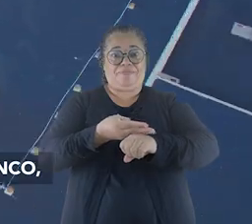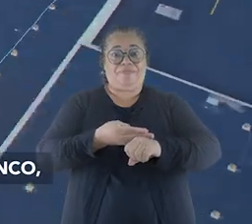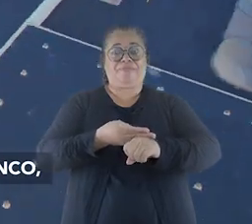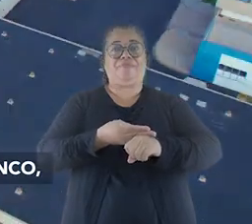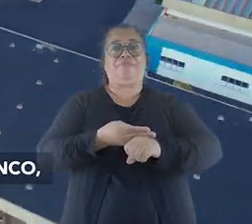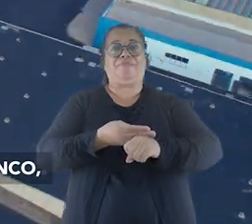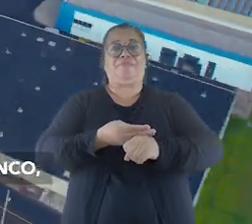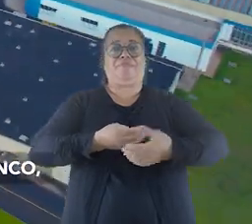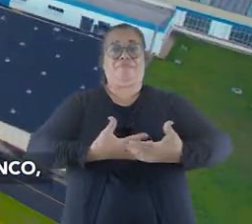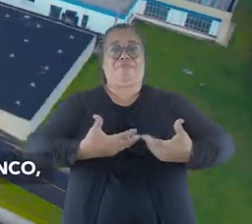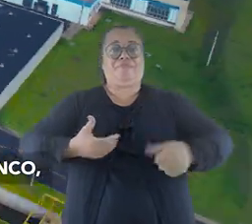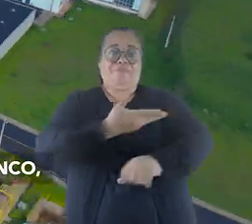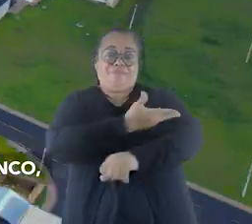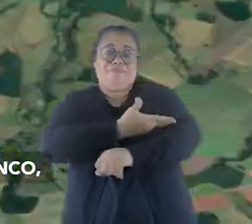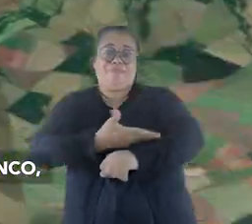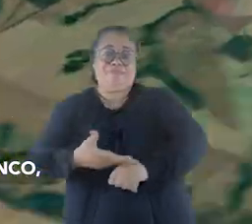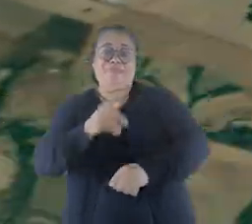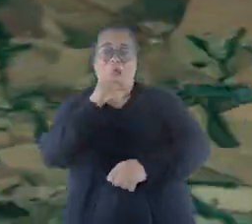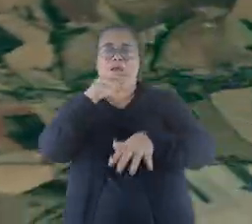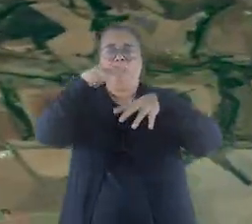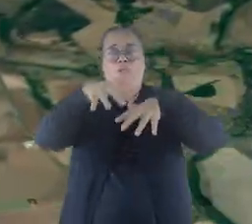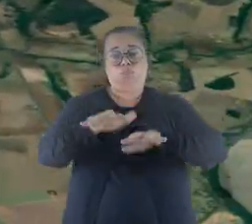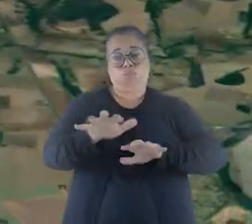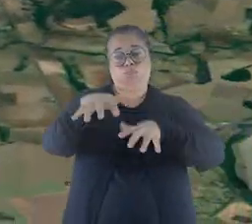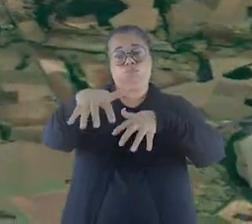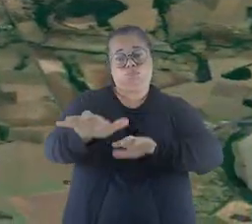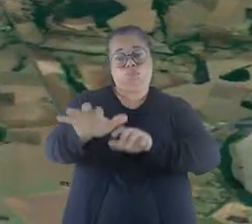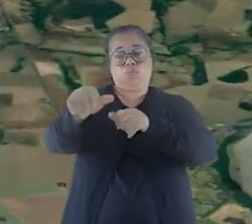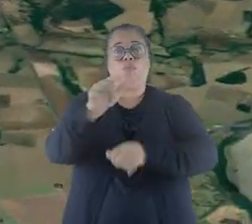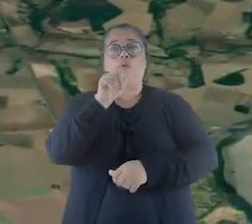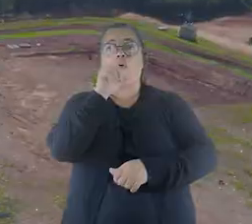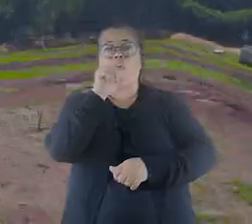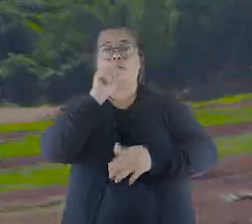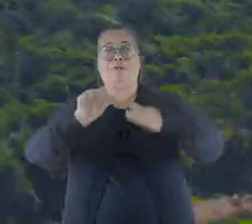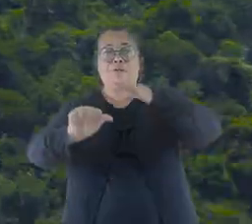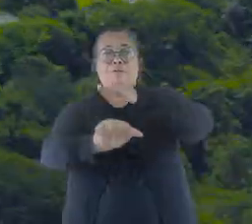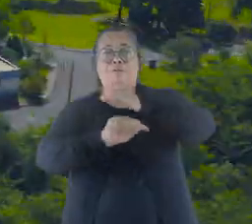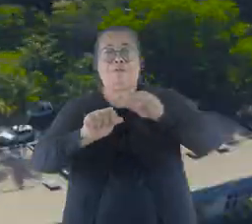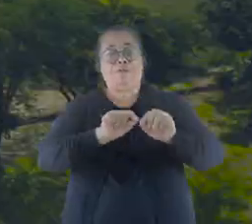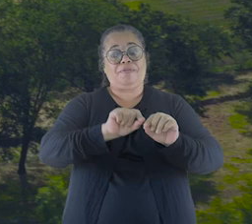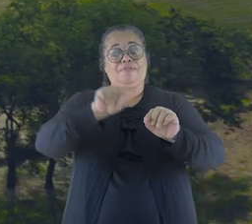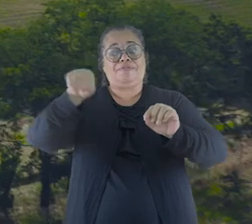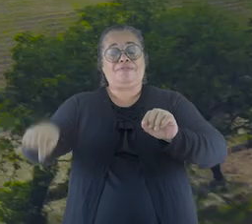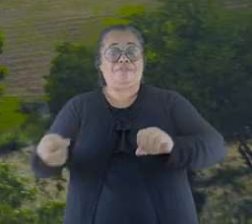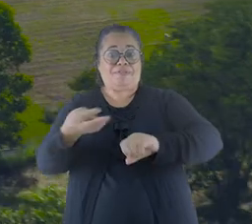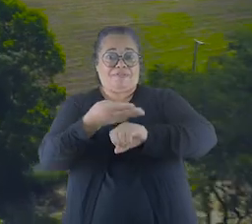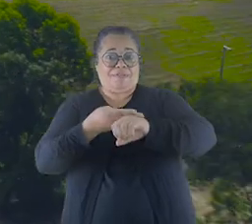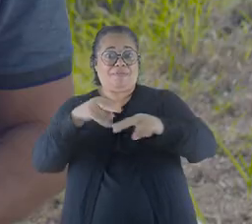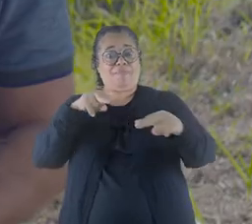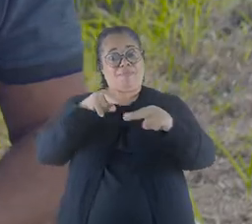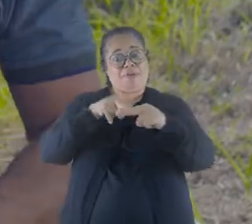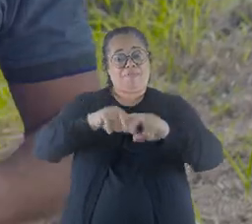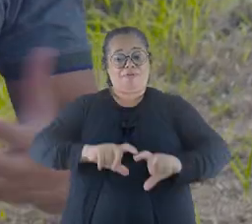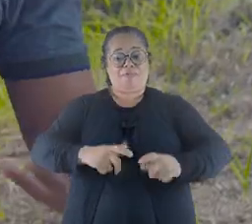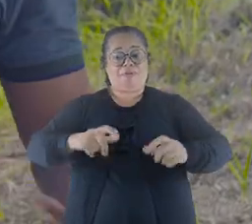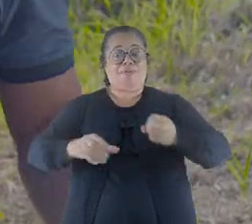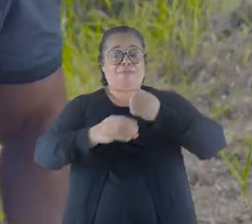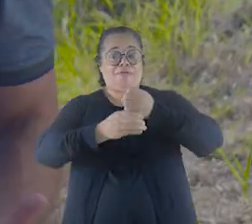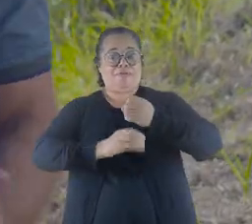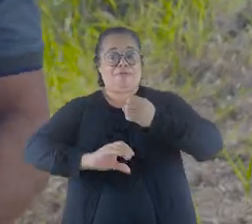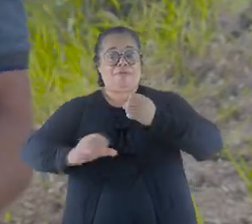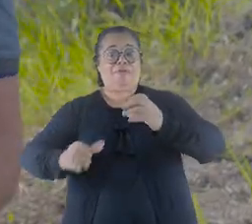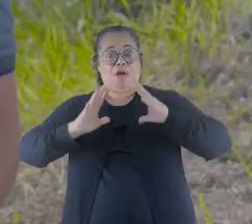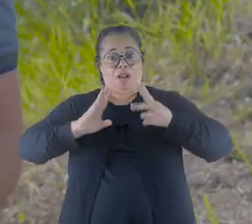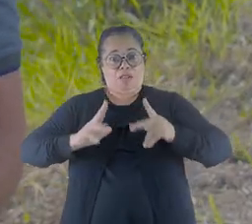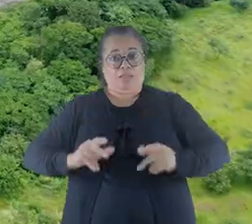de água aumentou com a nova estação Capim Branco, o DEMAI vem aqui do outro lado da cidade, na Etio Berabinha, para ampliar o